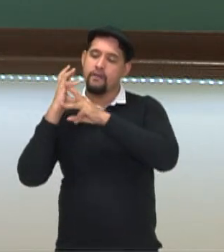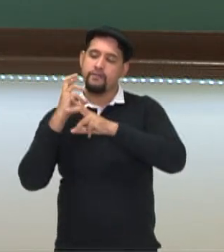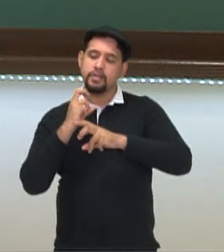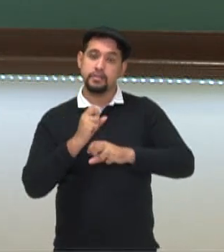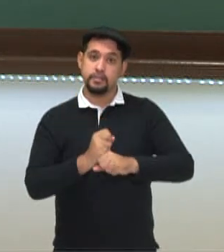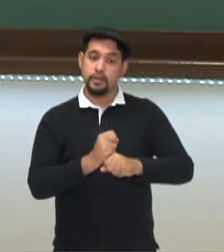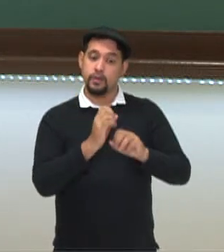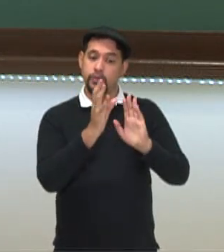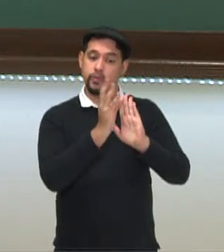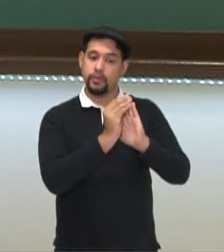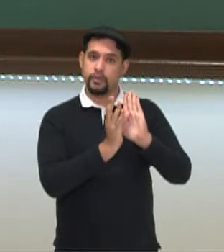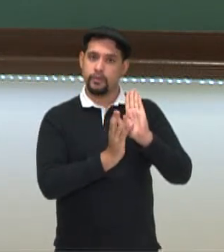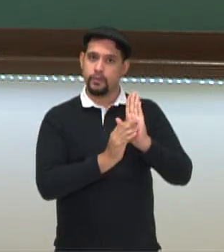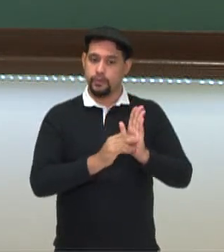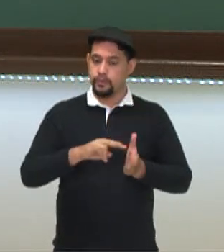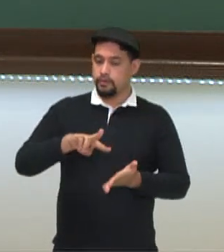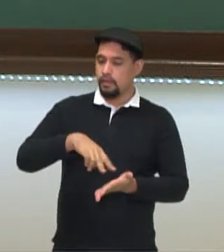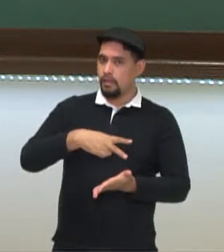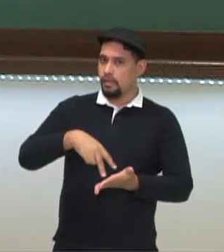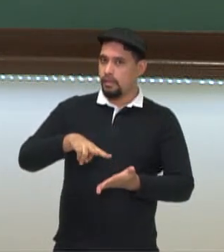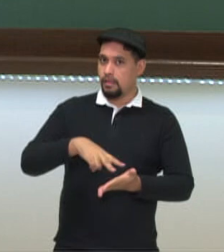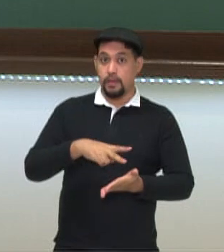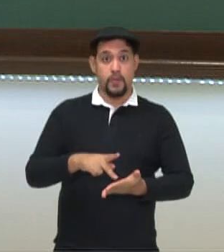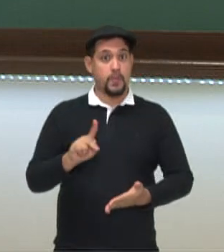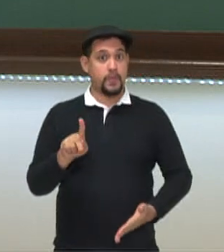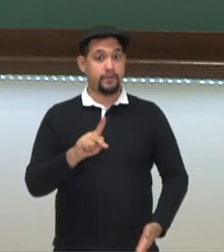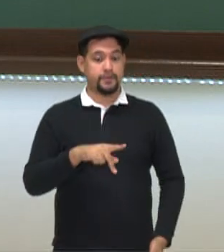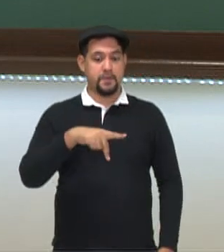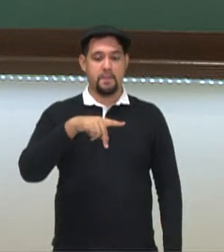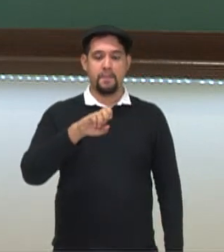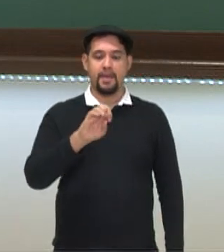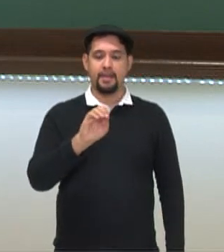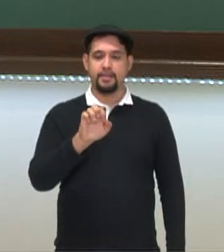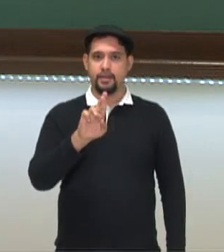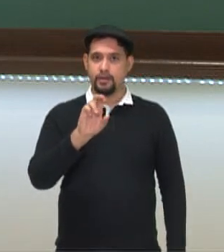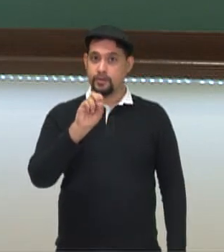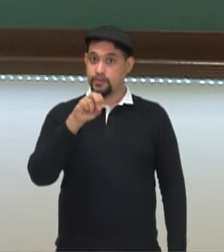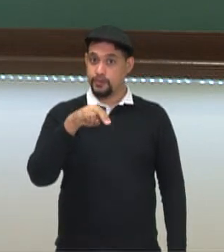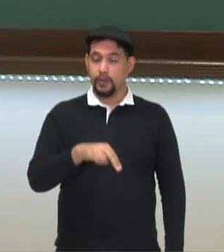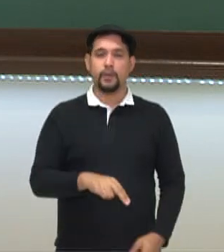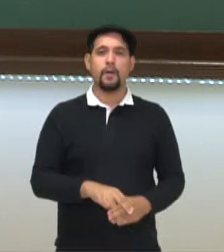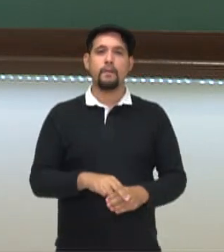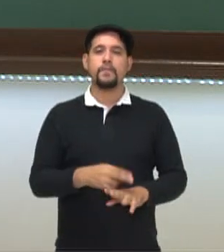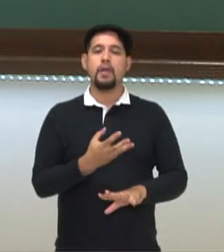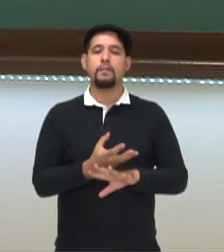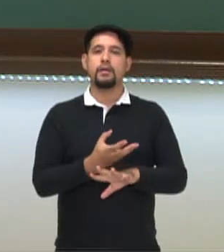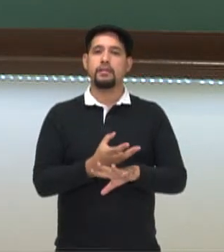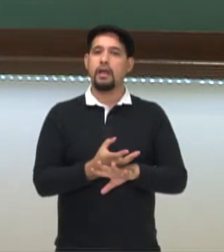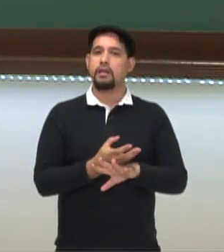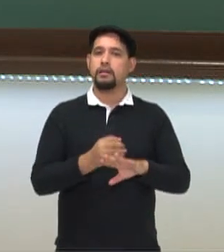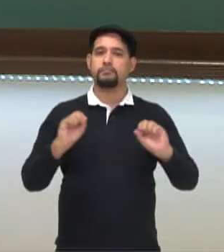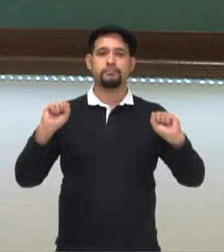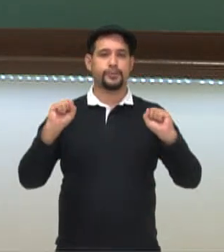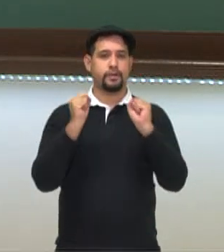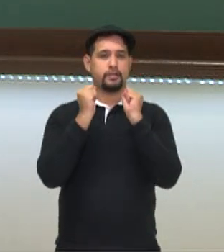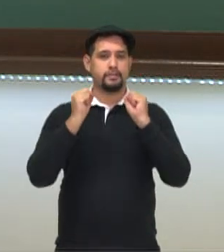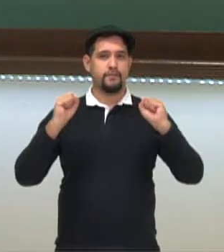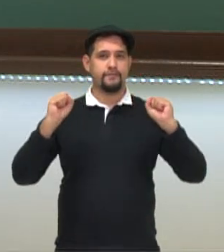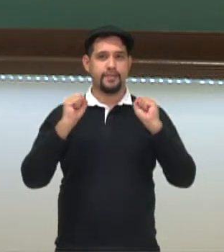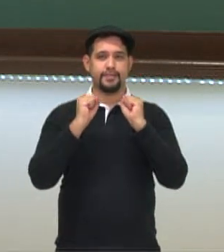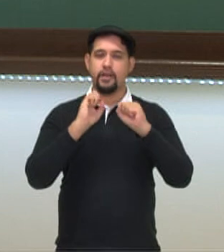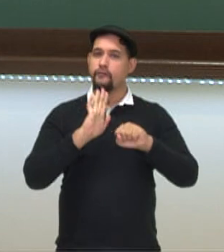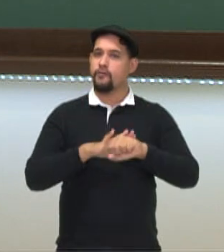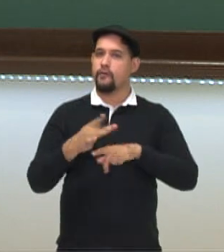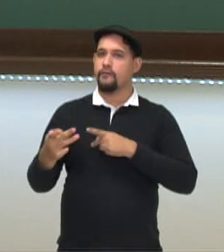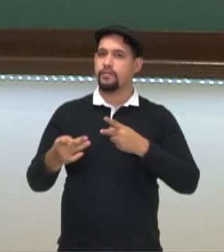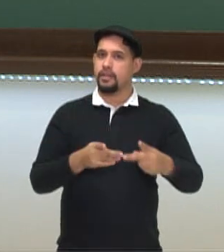conteúdo de danças. Eu sou o professor Peterson, da disciplina de Educação Física. E ó, tenho um convite